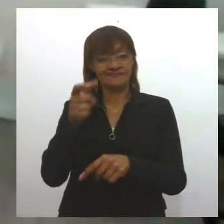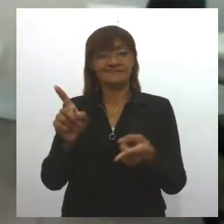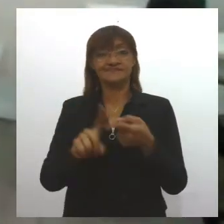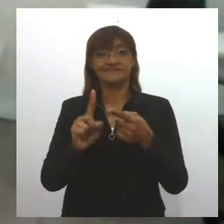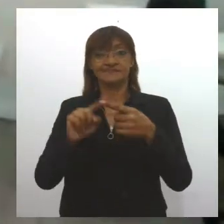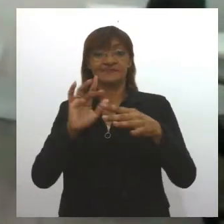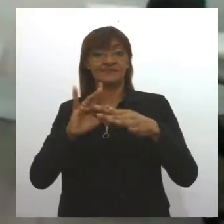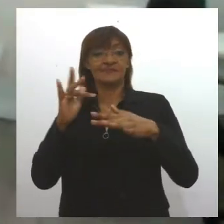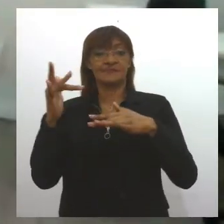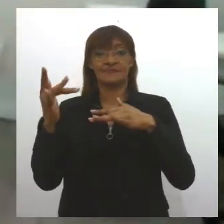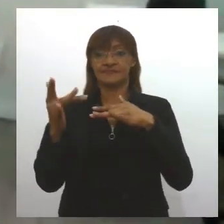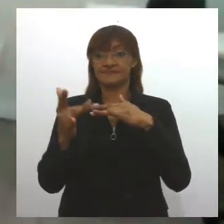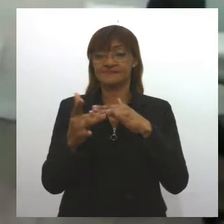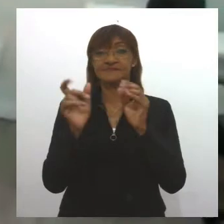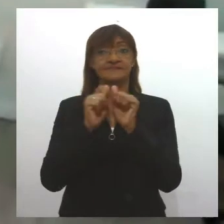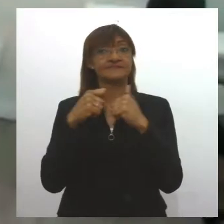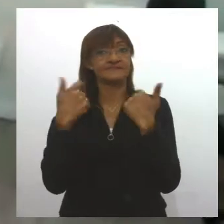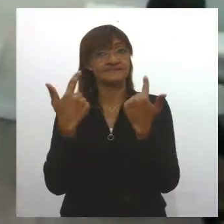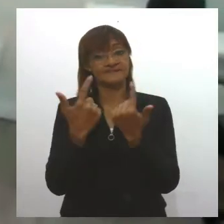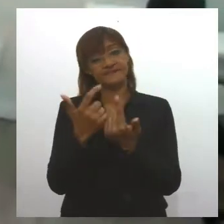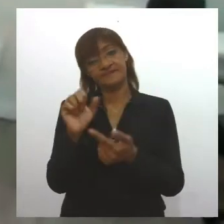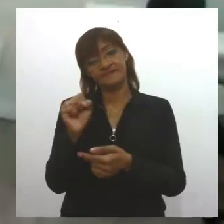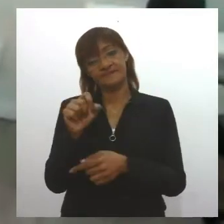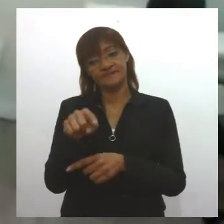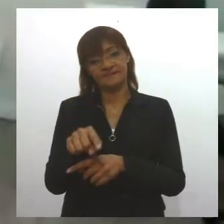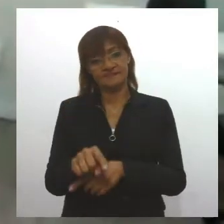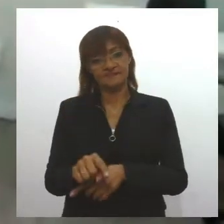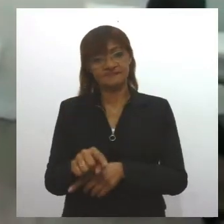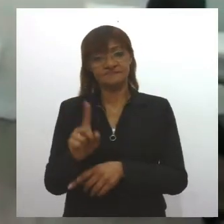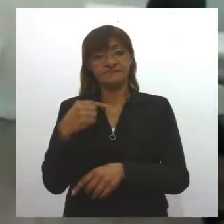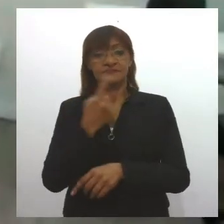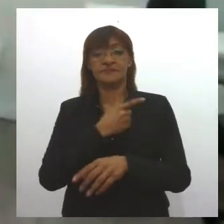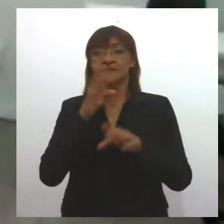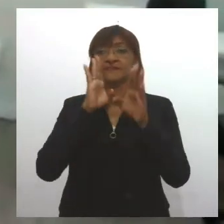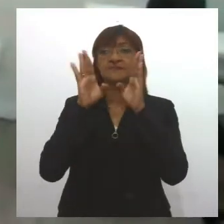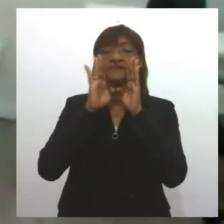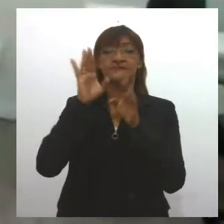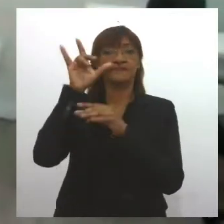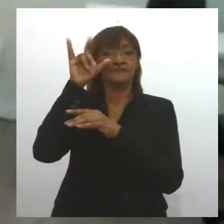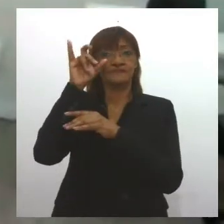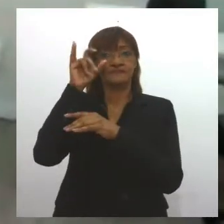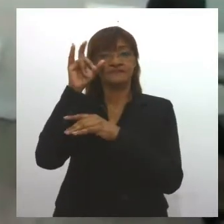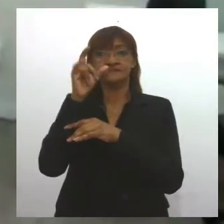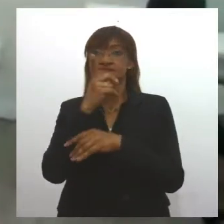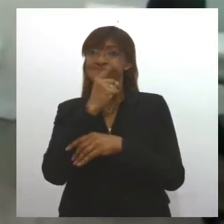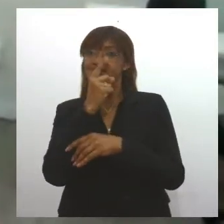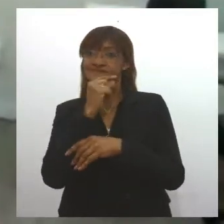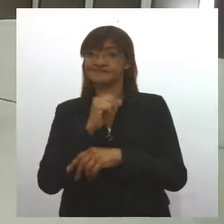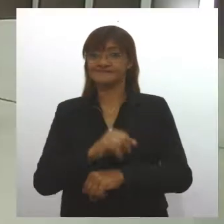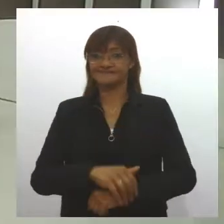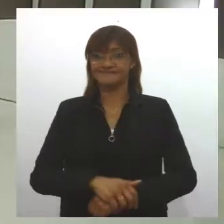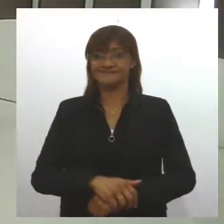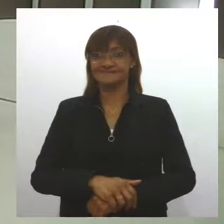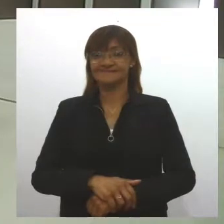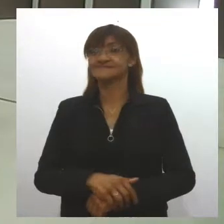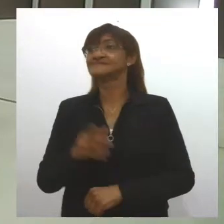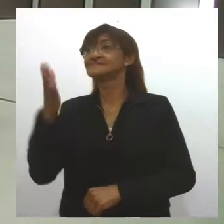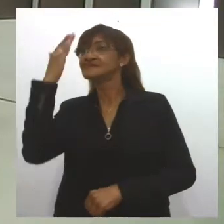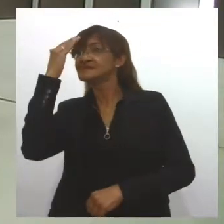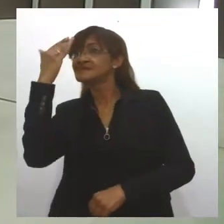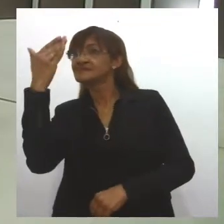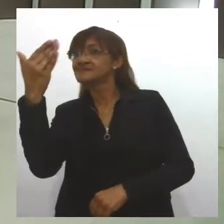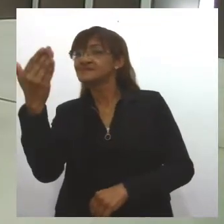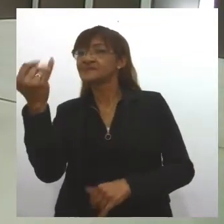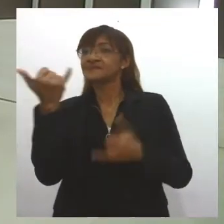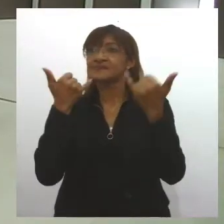sociais da Assembleia Legislativa de Sergipe. Estamos no Facebook, no Instagram e no Twitter, Larissa. Antiane, muito obrigada pelas suas